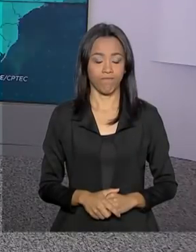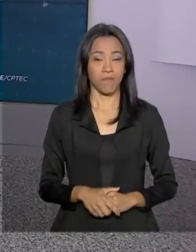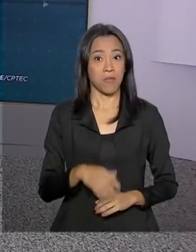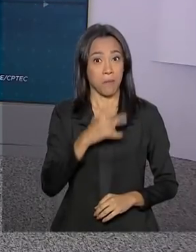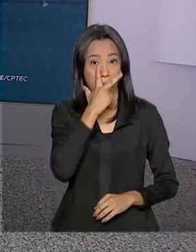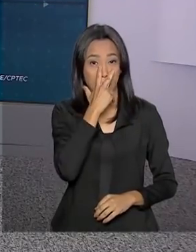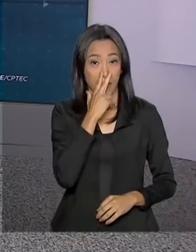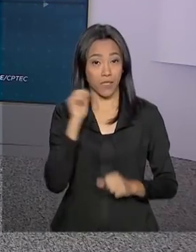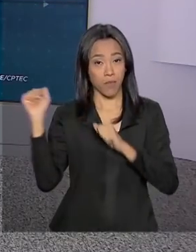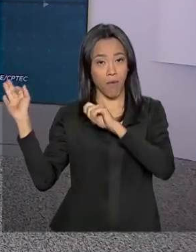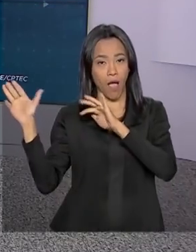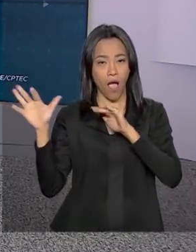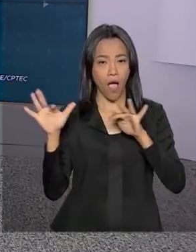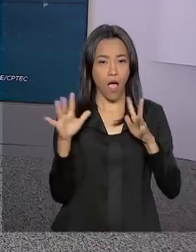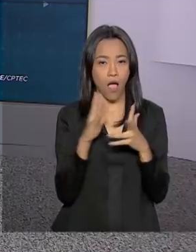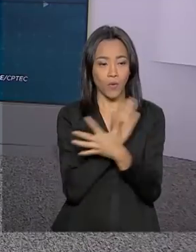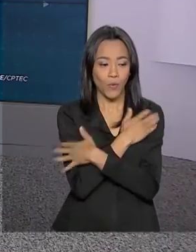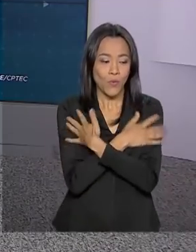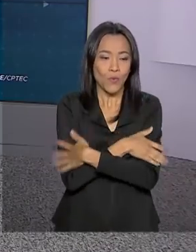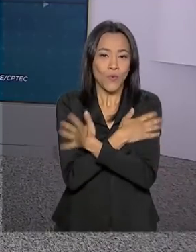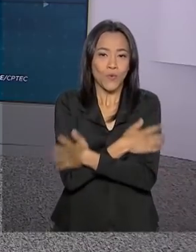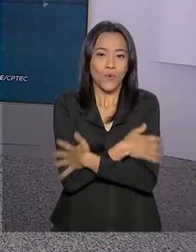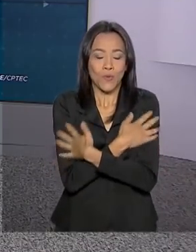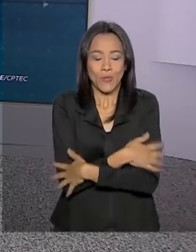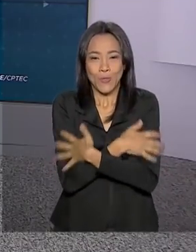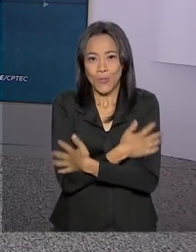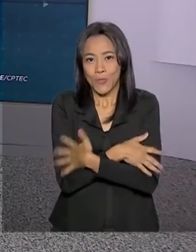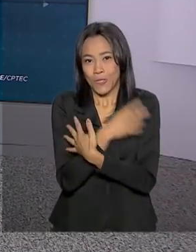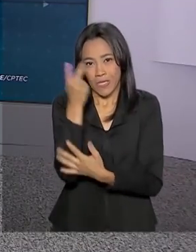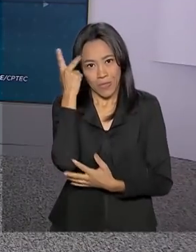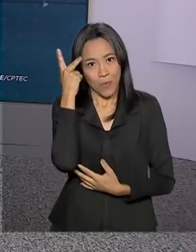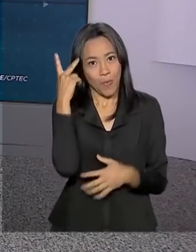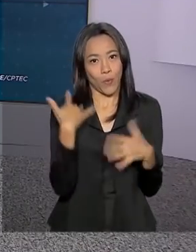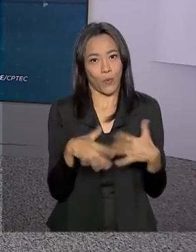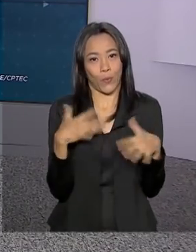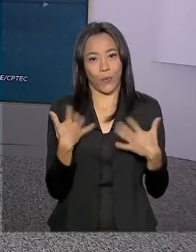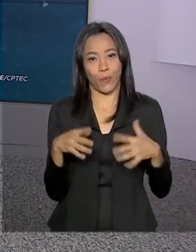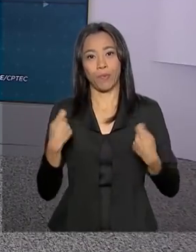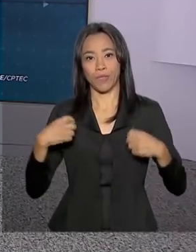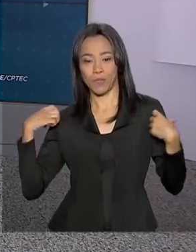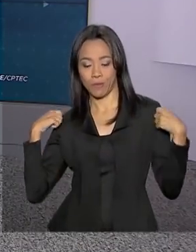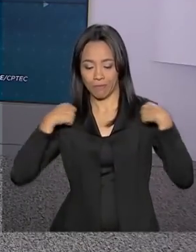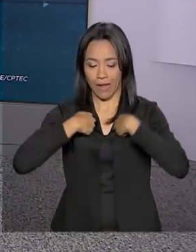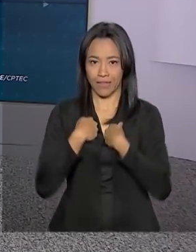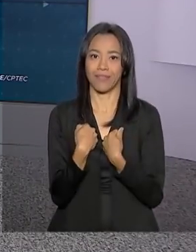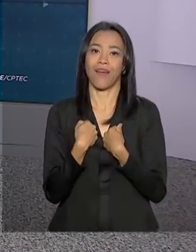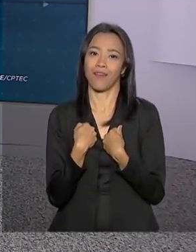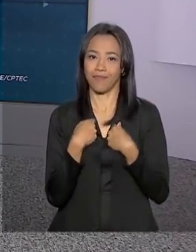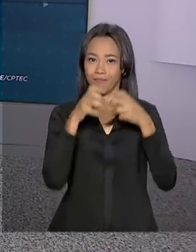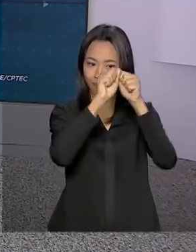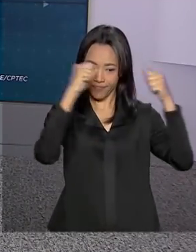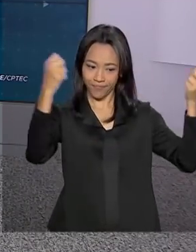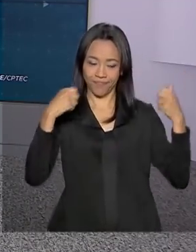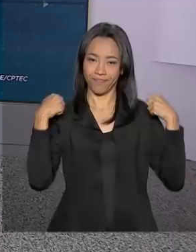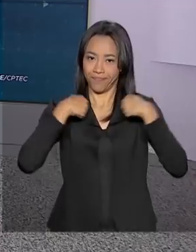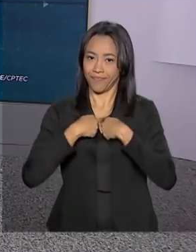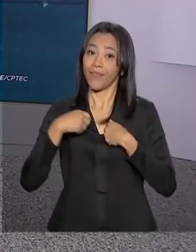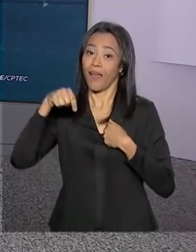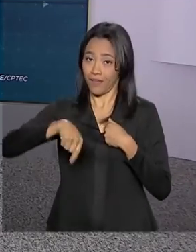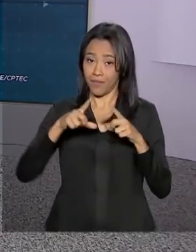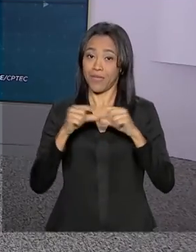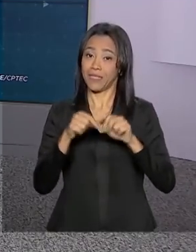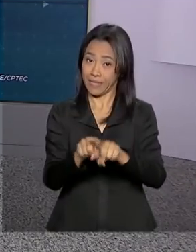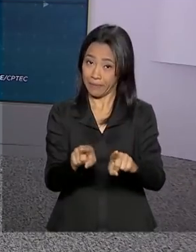Olha, parece que o frio chegou. A cidade de São Paulo amanheceu hoje gelada. Muita gente teve que tirar o casaco do armário. Aqui em Brasília também. Bem,